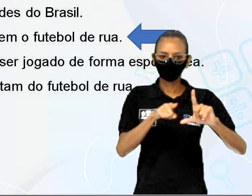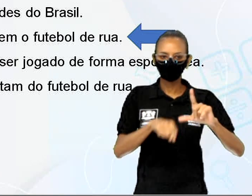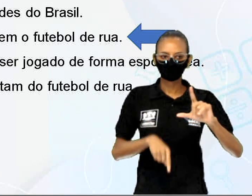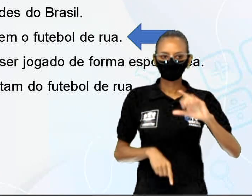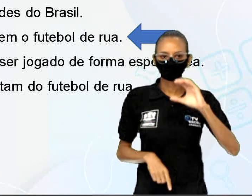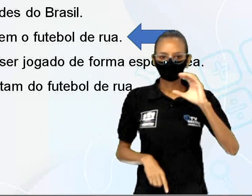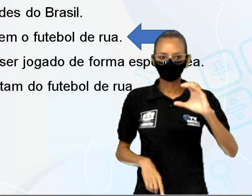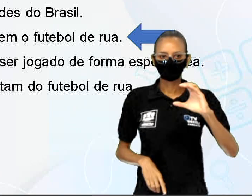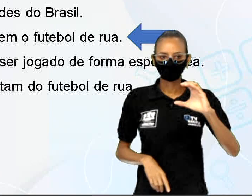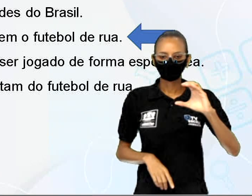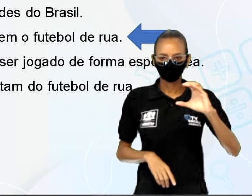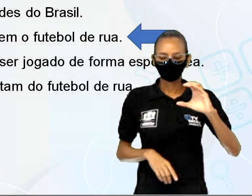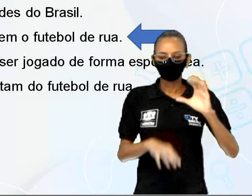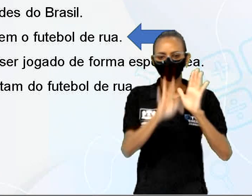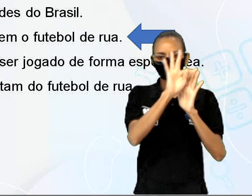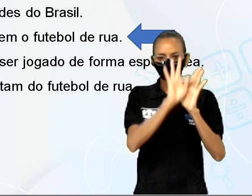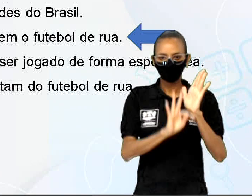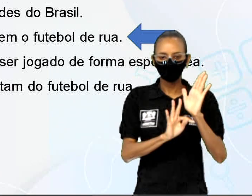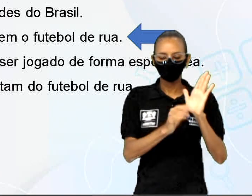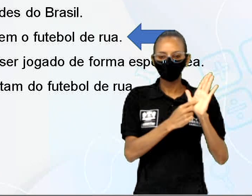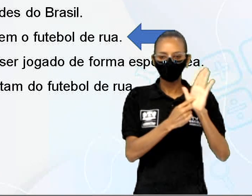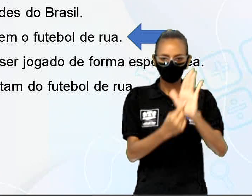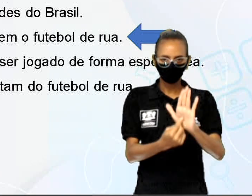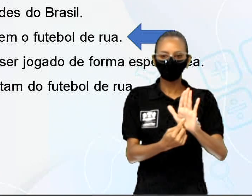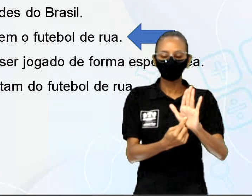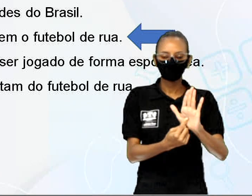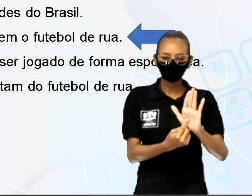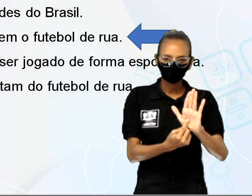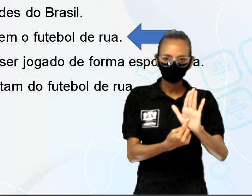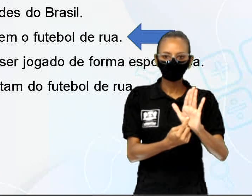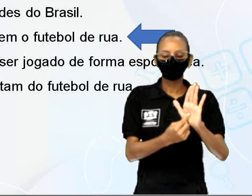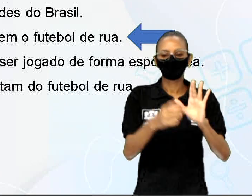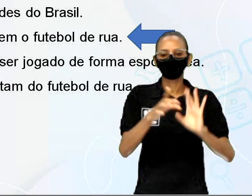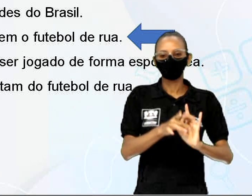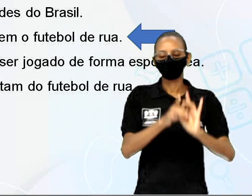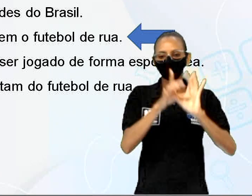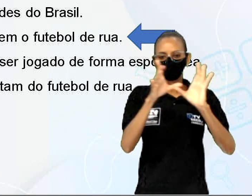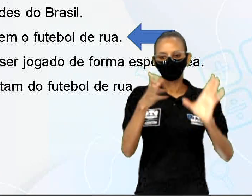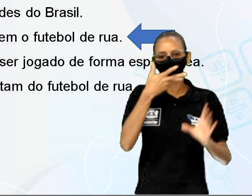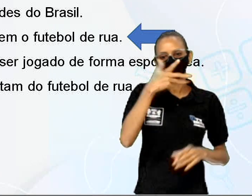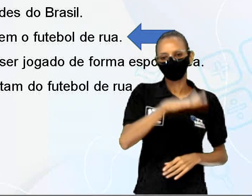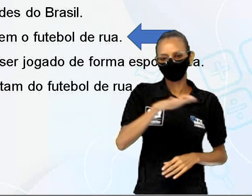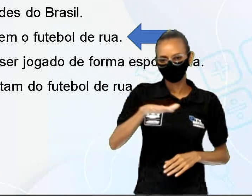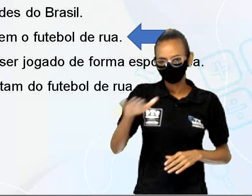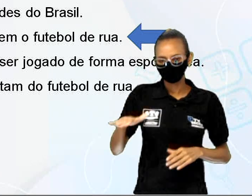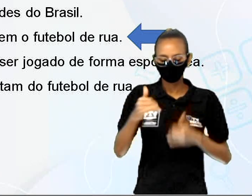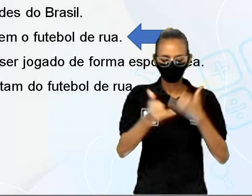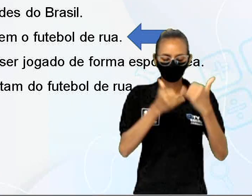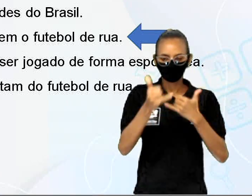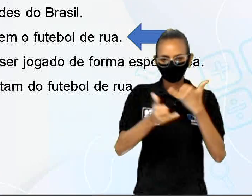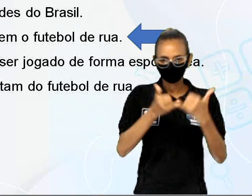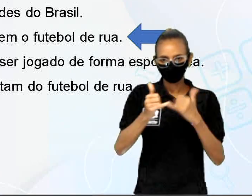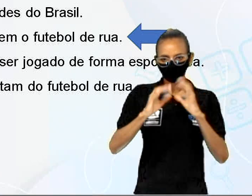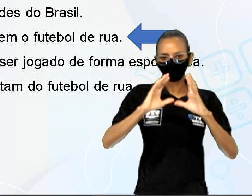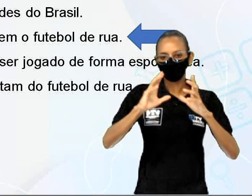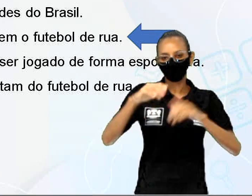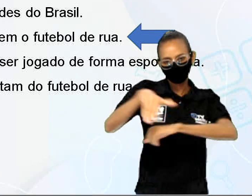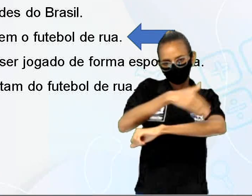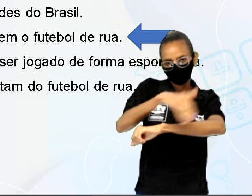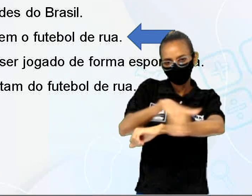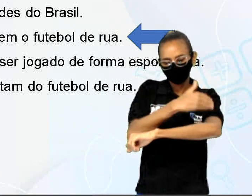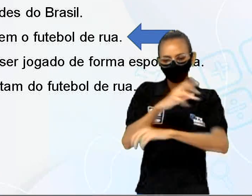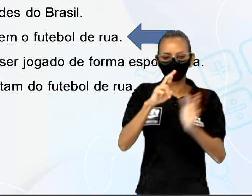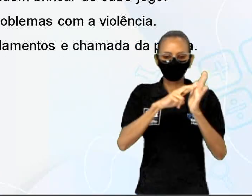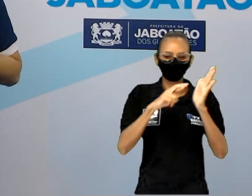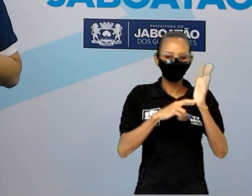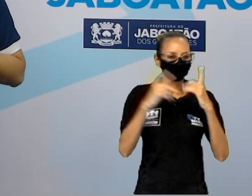esse texto retrata essa brincadeira que dá a total liberdade das crianças para jogar o futebol no meio da rua criando as suas regras bem malucas